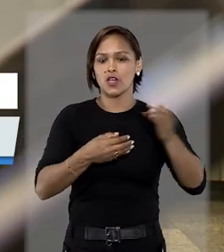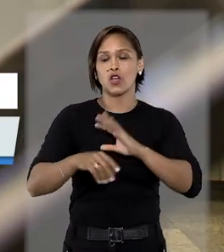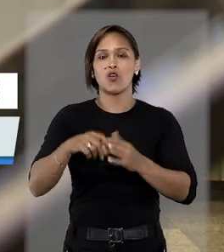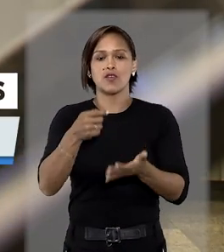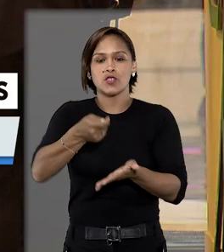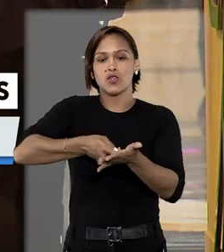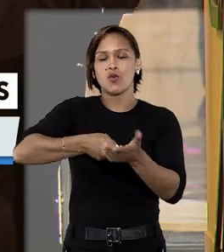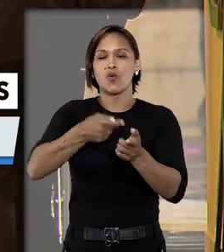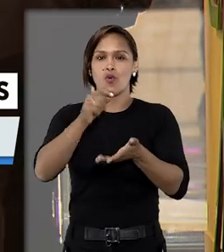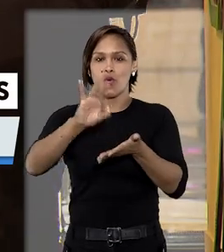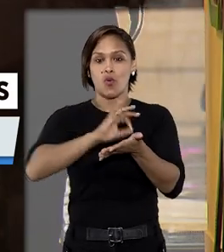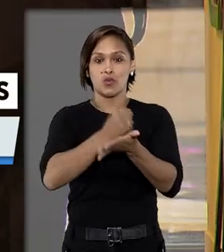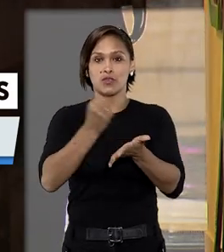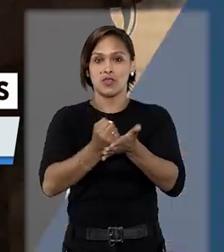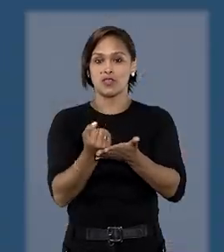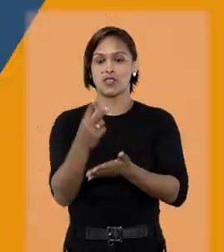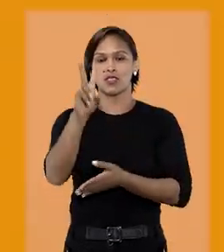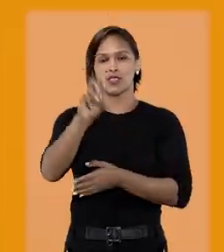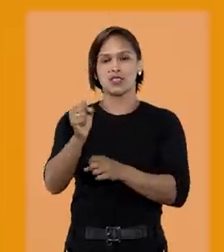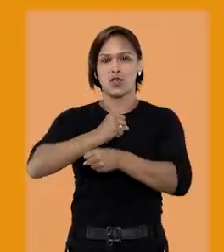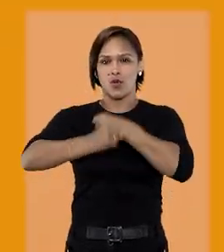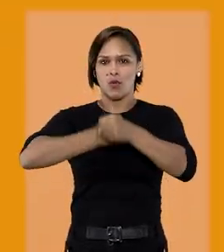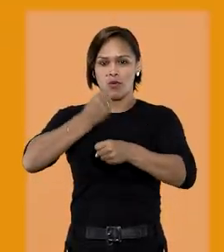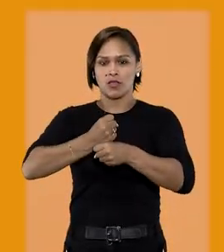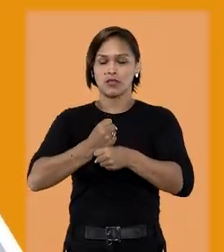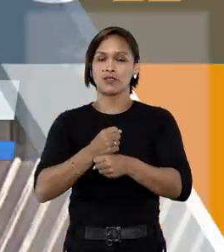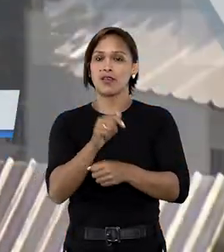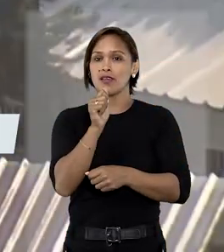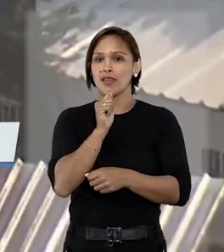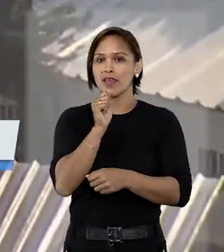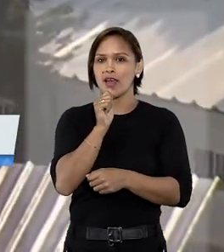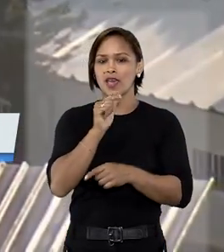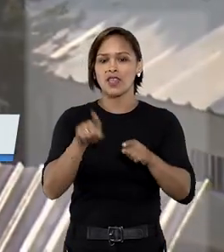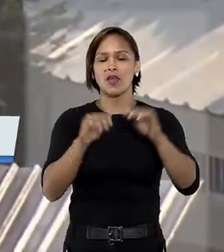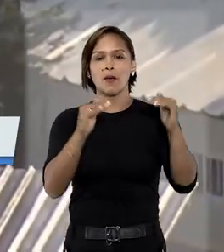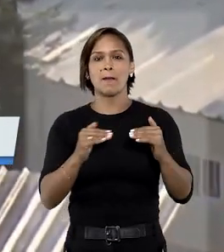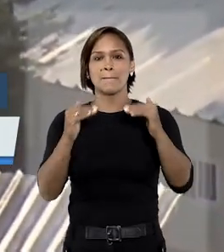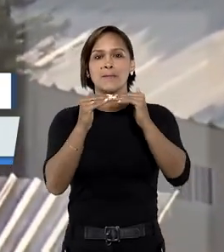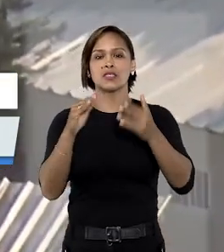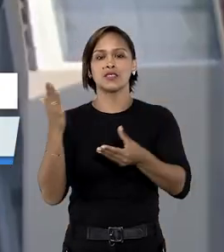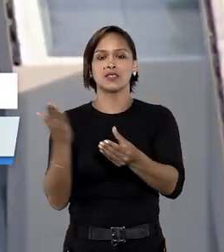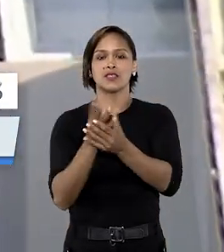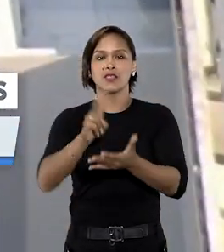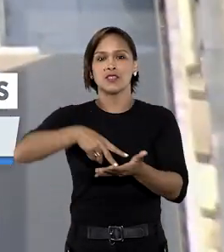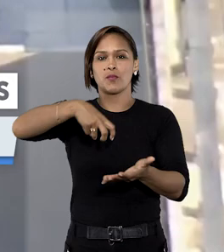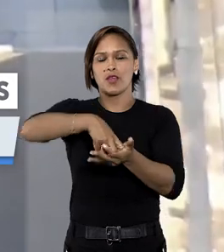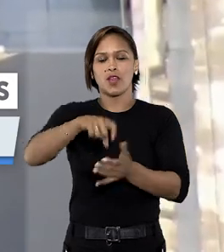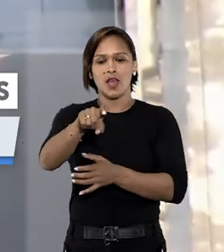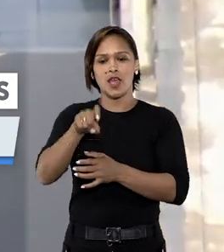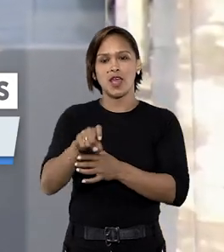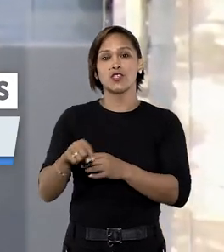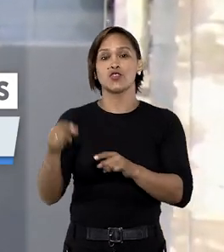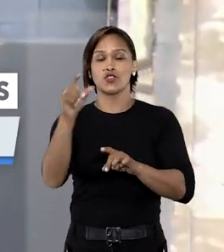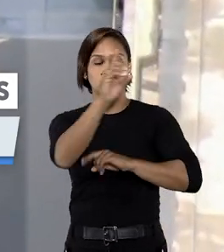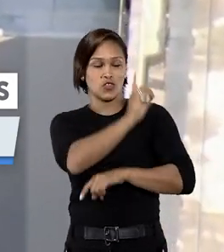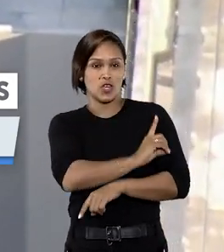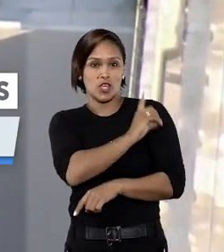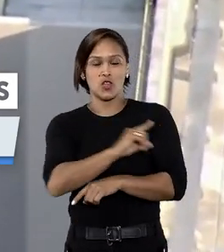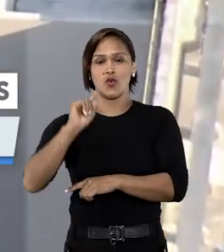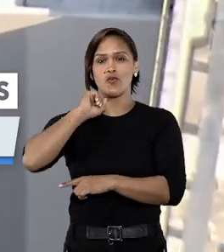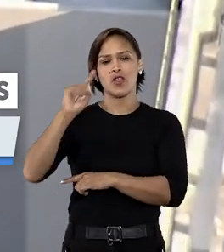compulsória de contrato é de cinco anos. E ainda, mantida a ação penal contra ex-diretor do Flamengo,